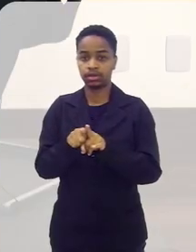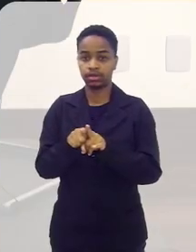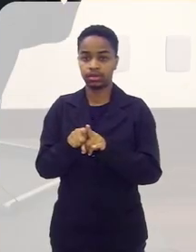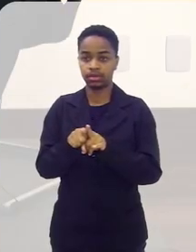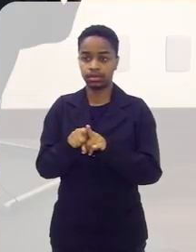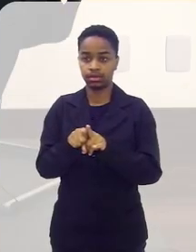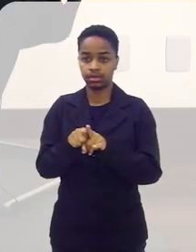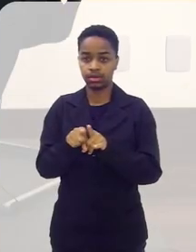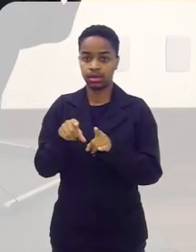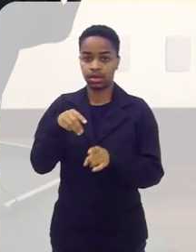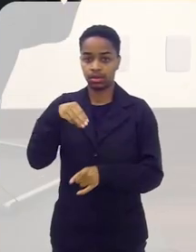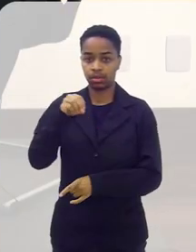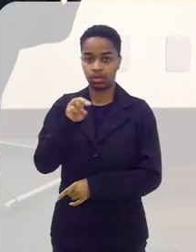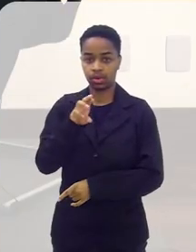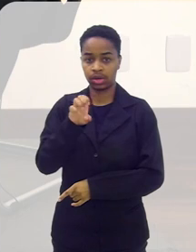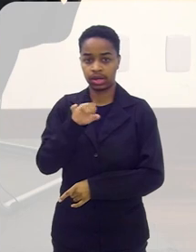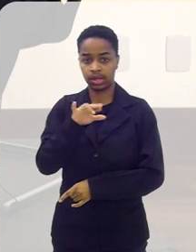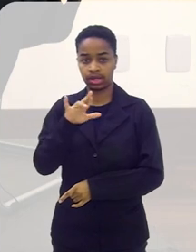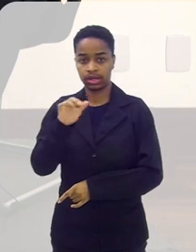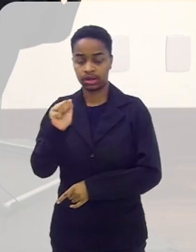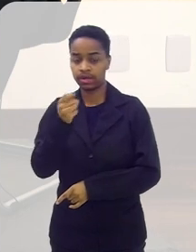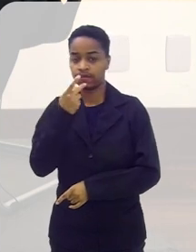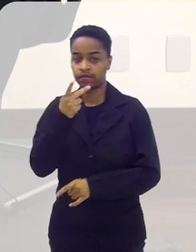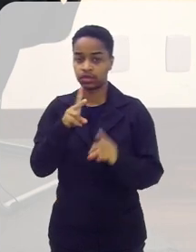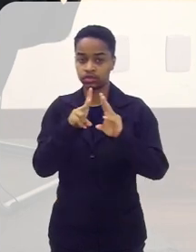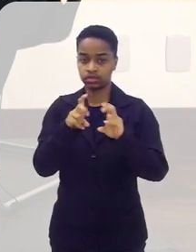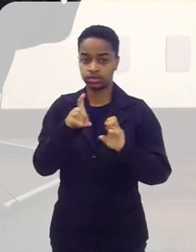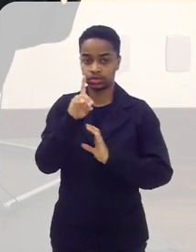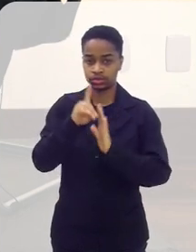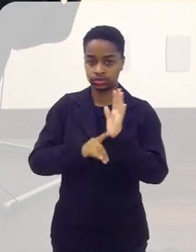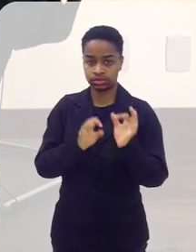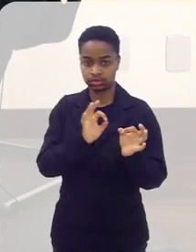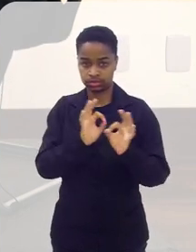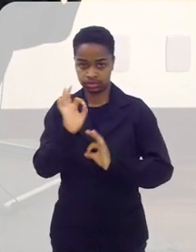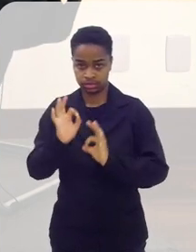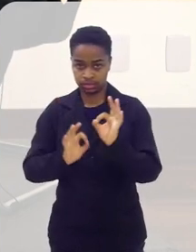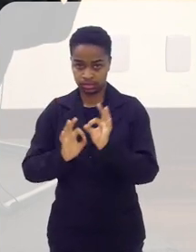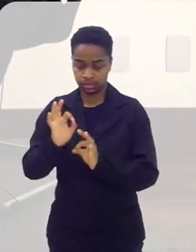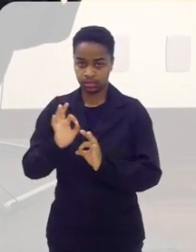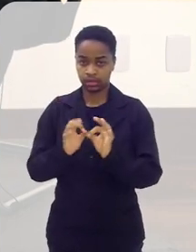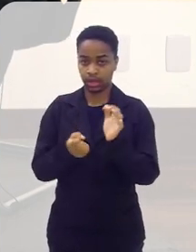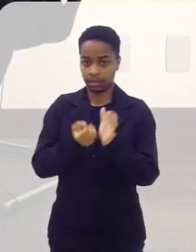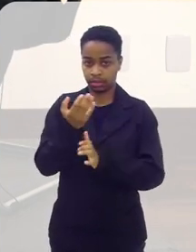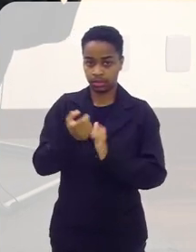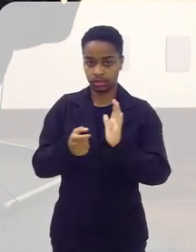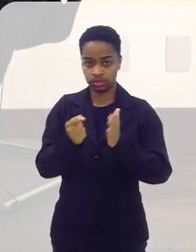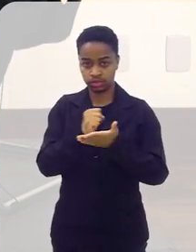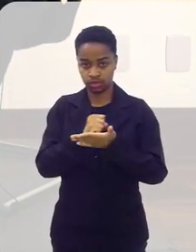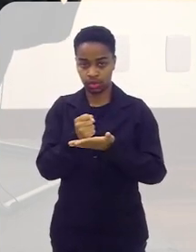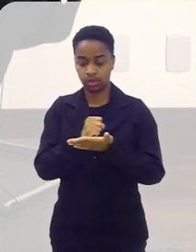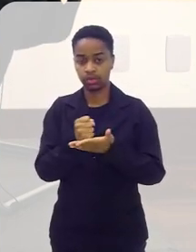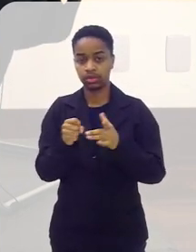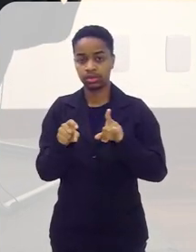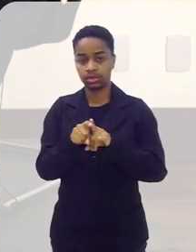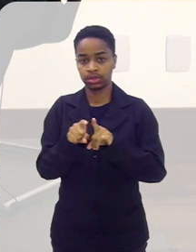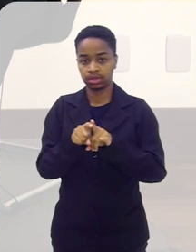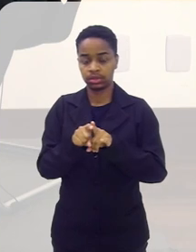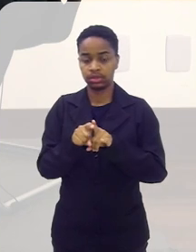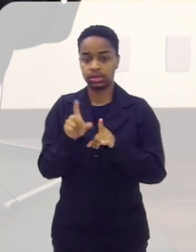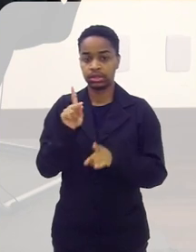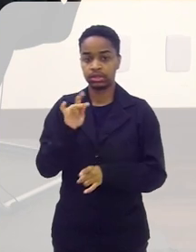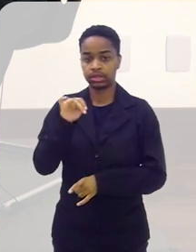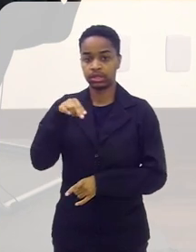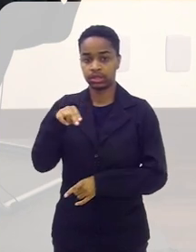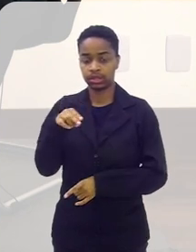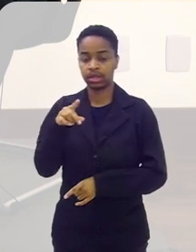Rudá Moreira, a parte de direção de operações do Ring, game producer, o Kim